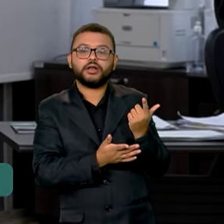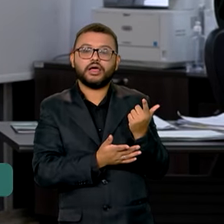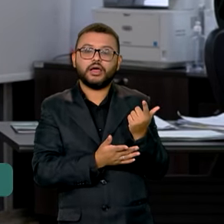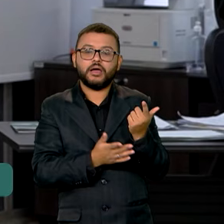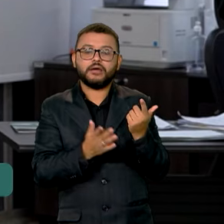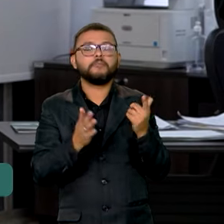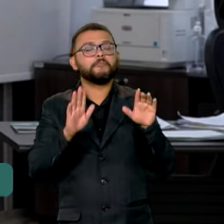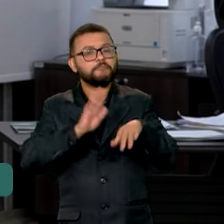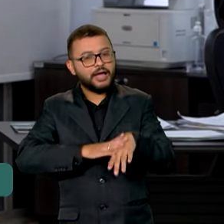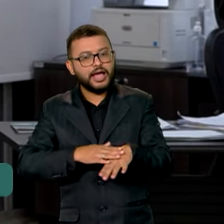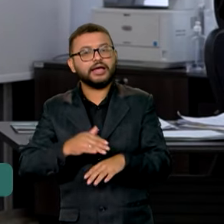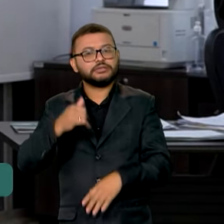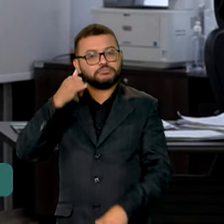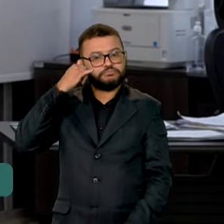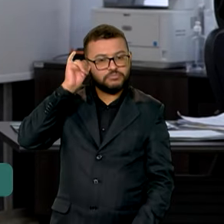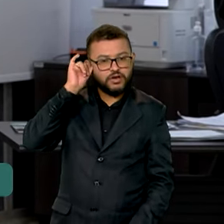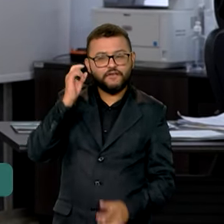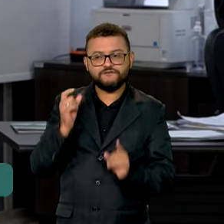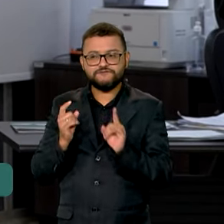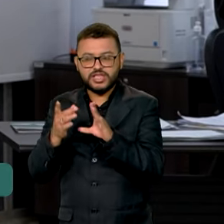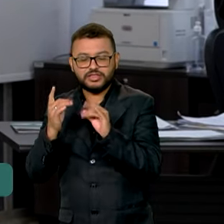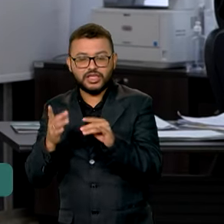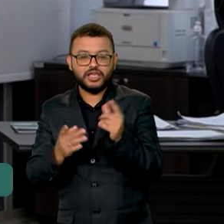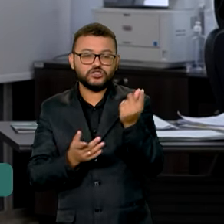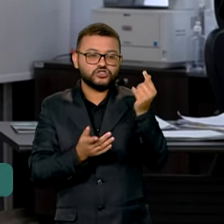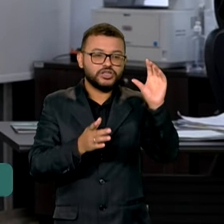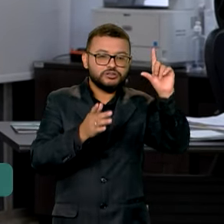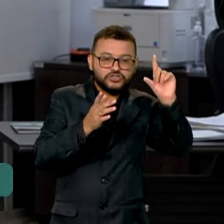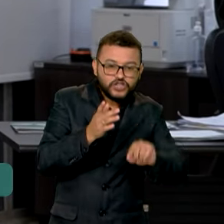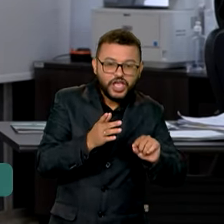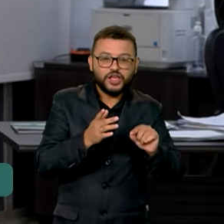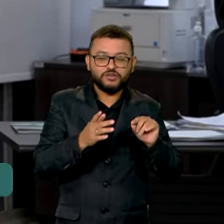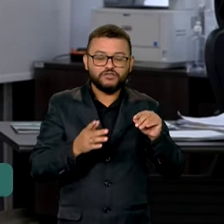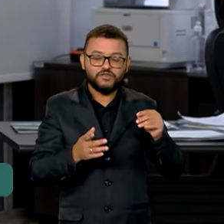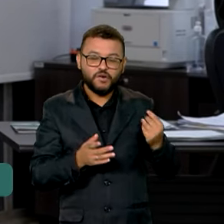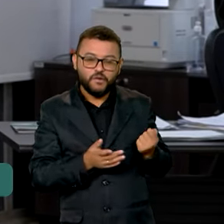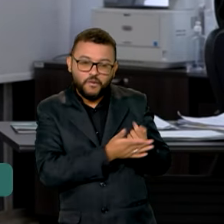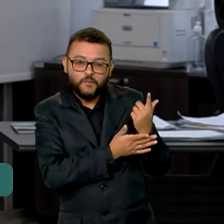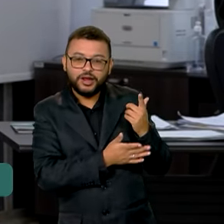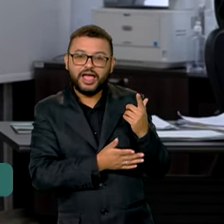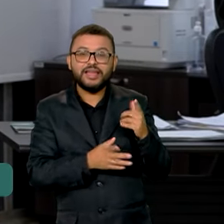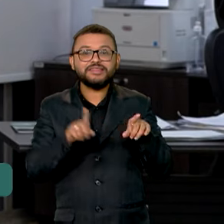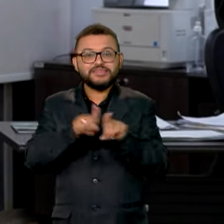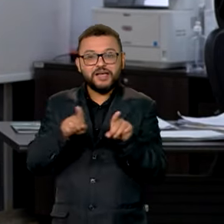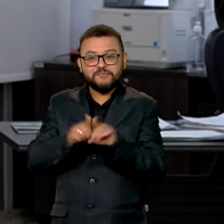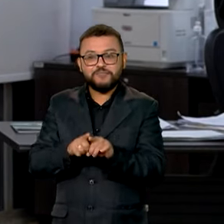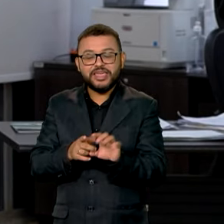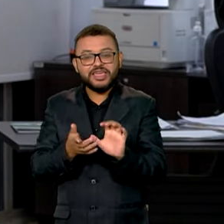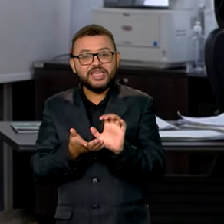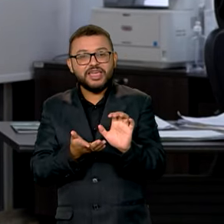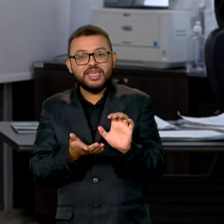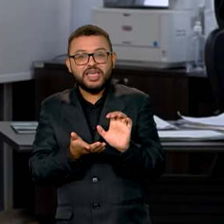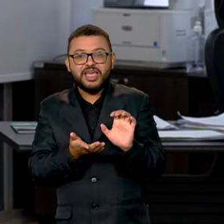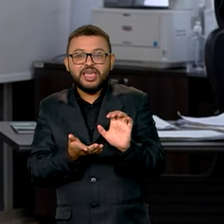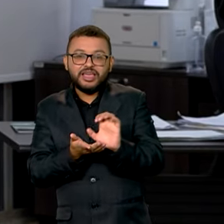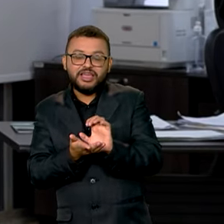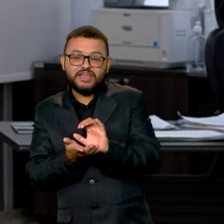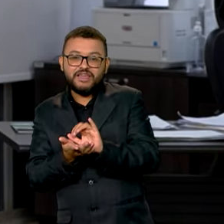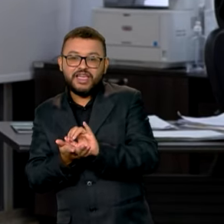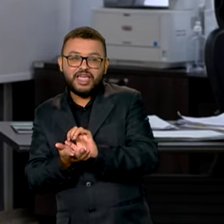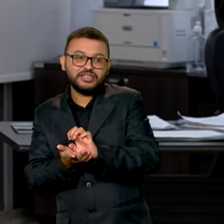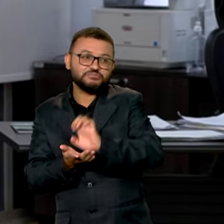recorde, mais carne no mercado, caiu o preço para consumidor, vai aumentar também a exportação, que para a nossa economia é uma